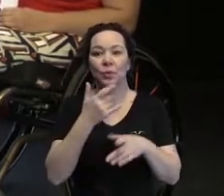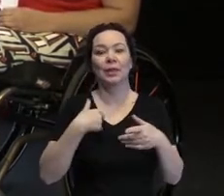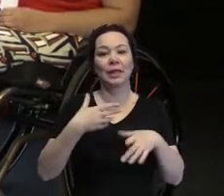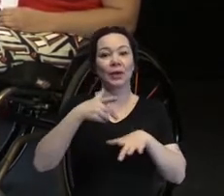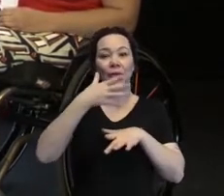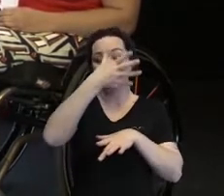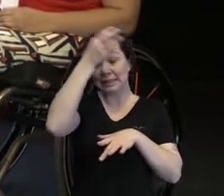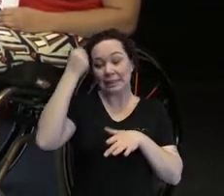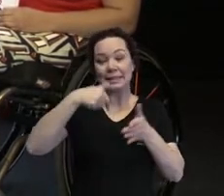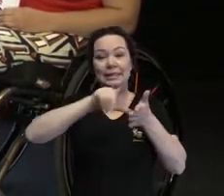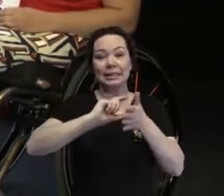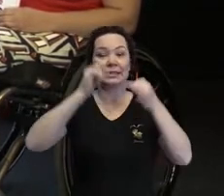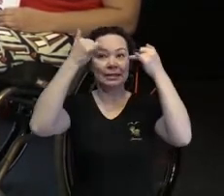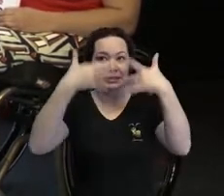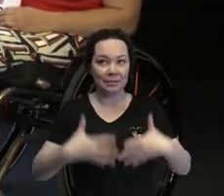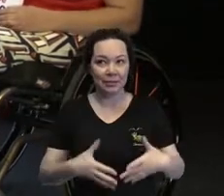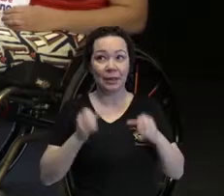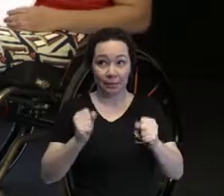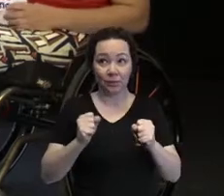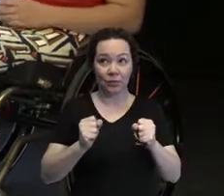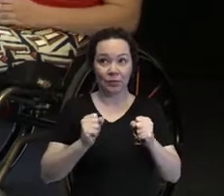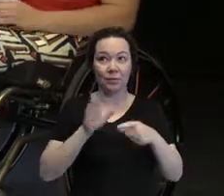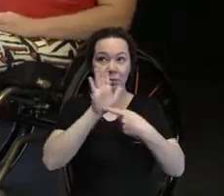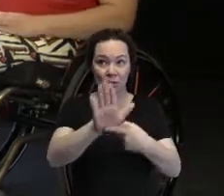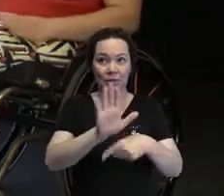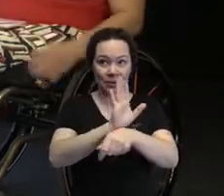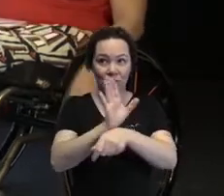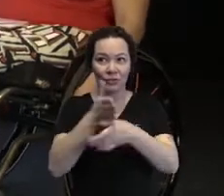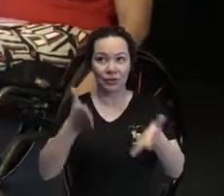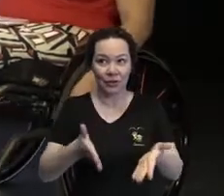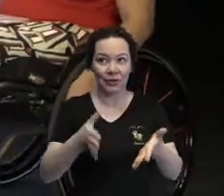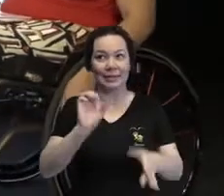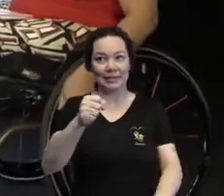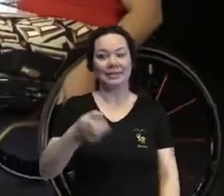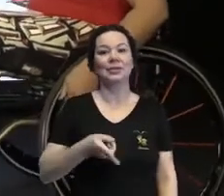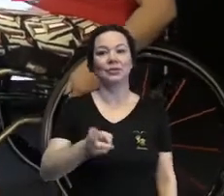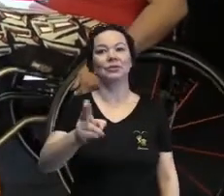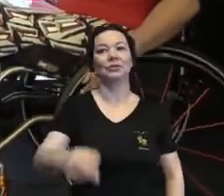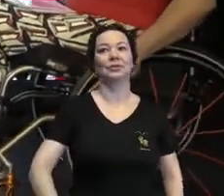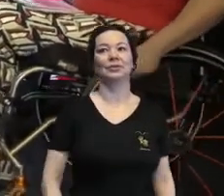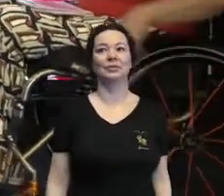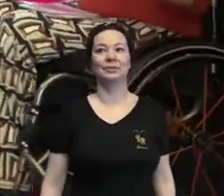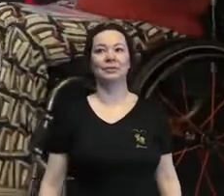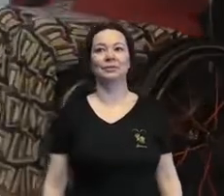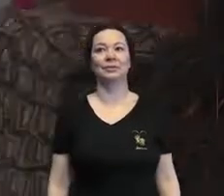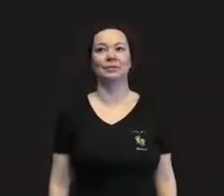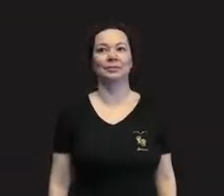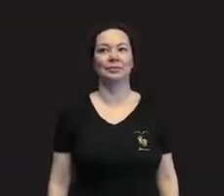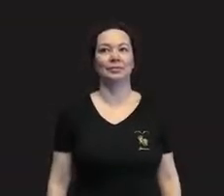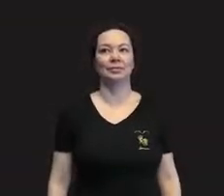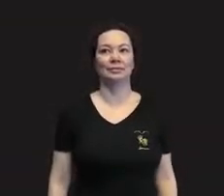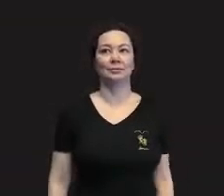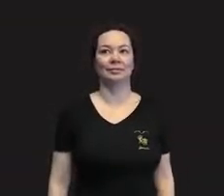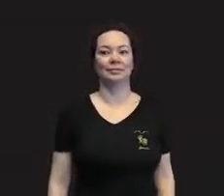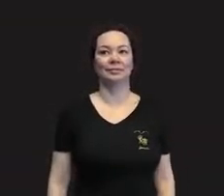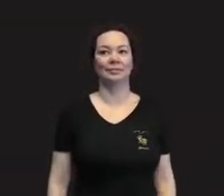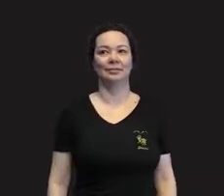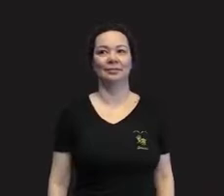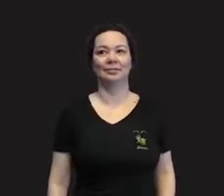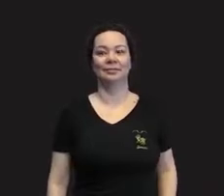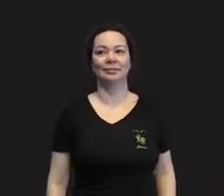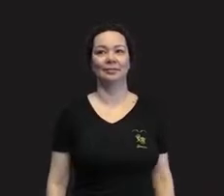protocolo, vai dar para passar o resto? Maravilha. Continuamos com o vídeo, avisa aí, Tabata. A gente vai continuar com vídeo.